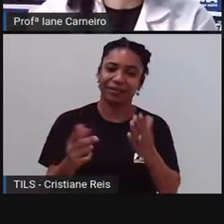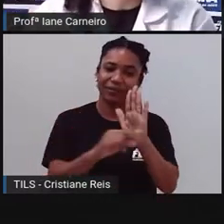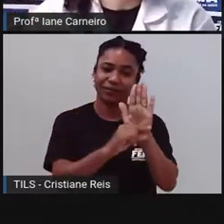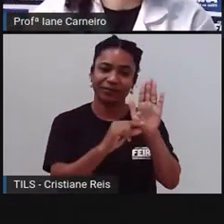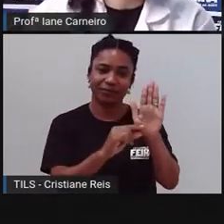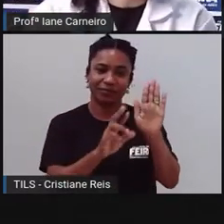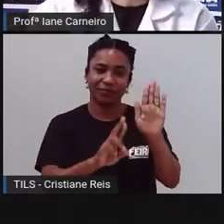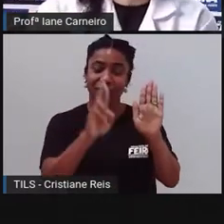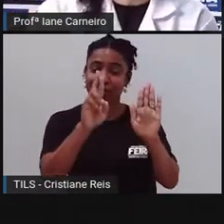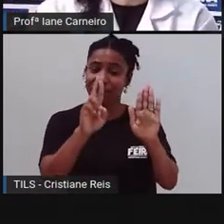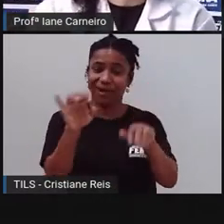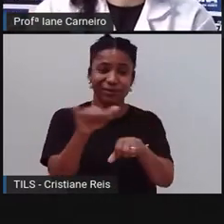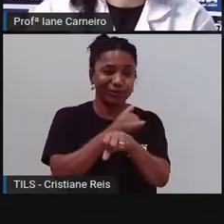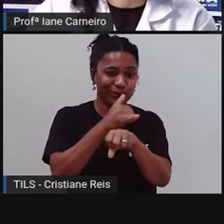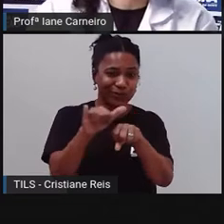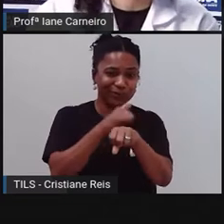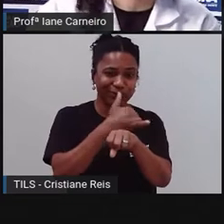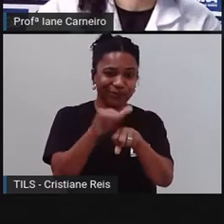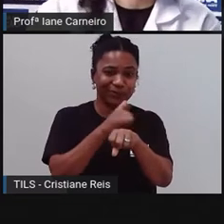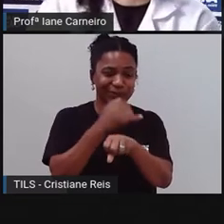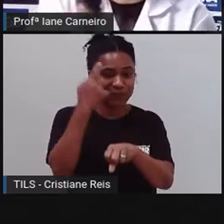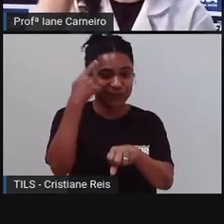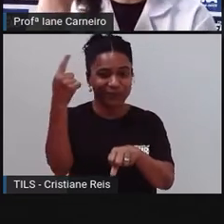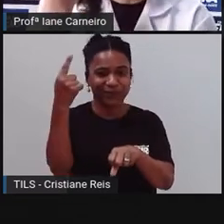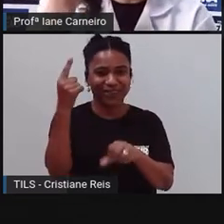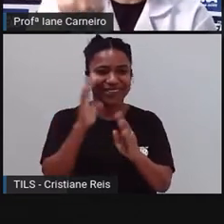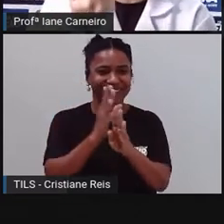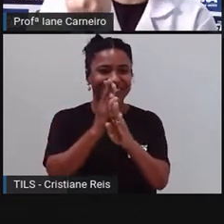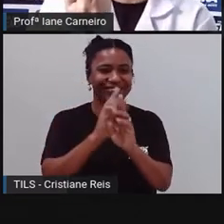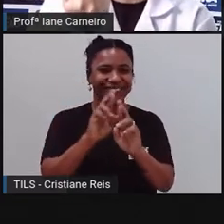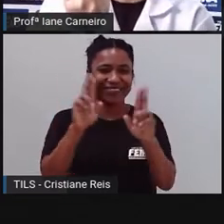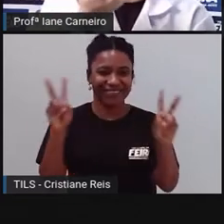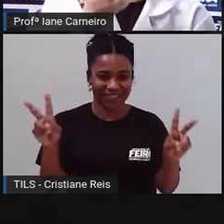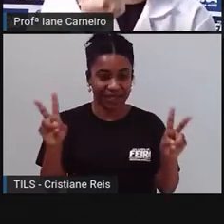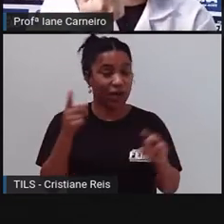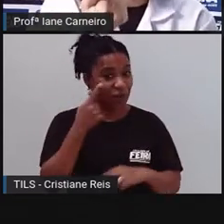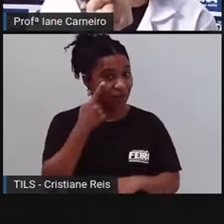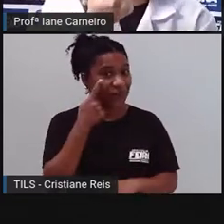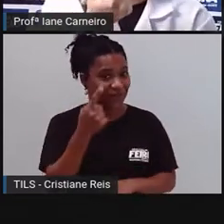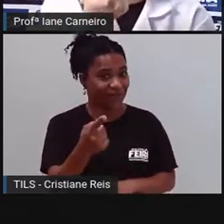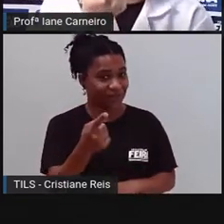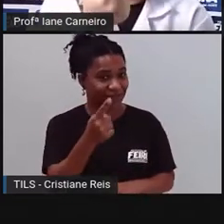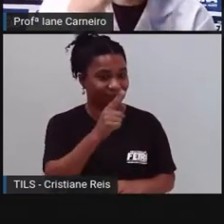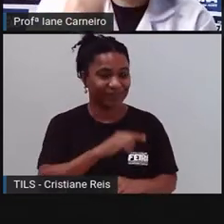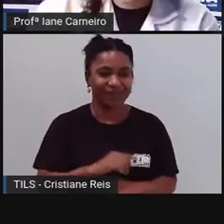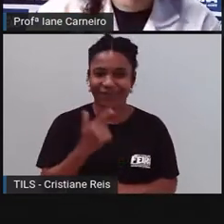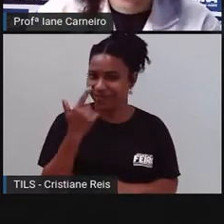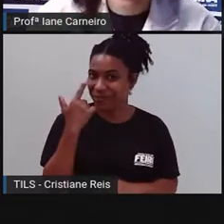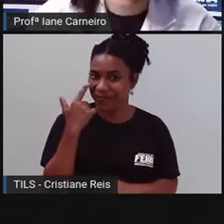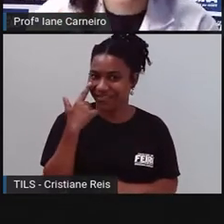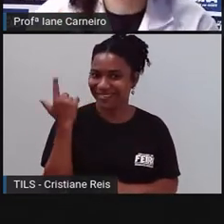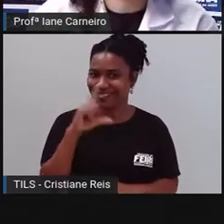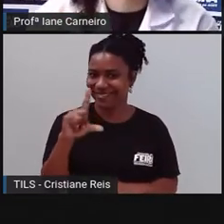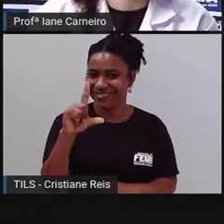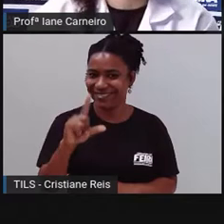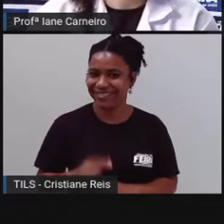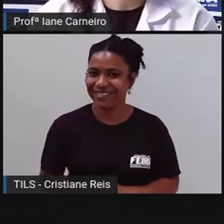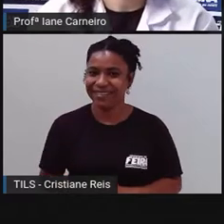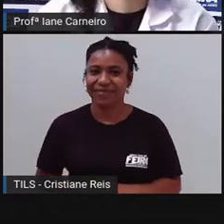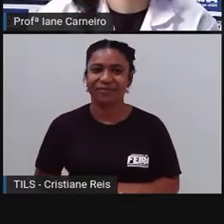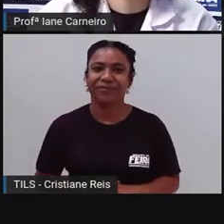dar pistas sobre o livro de adivinhas. Então vamos lá adivinhar se a gente conseguir, se a gente puder? Vamos lá, ó.